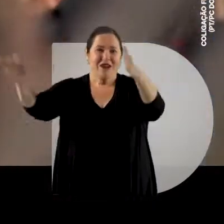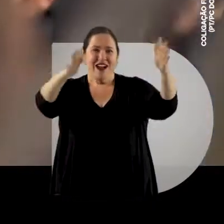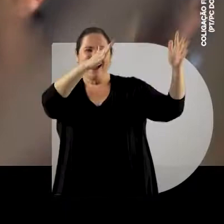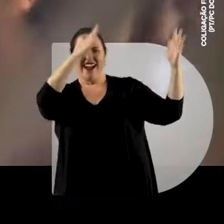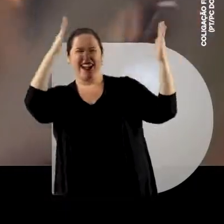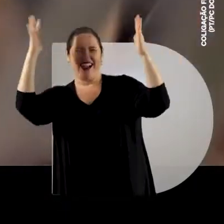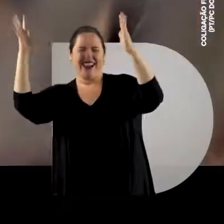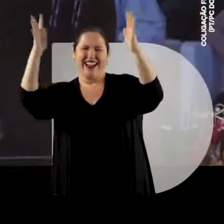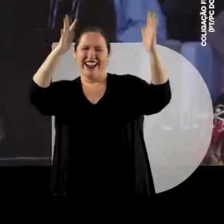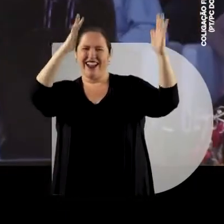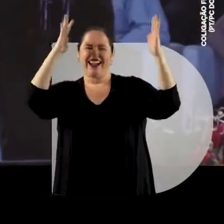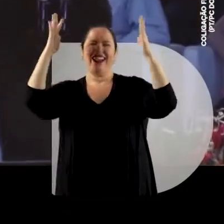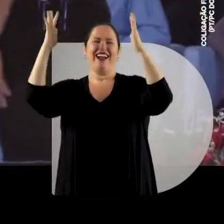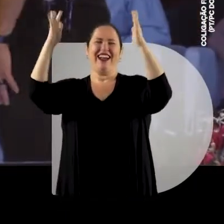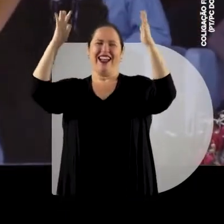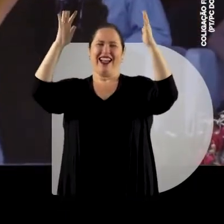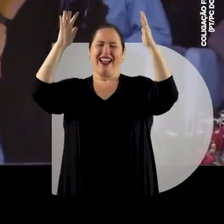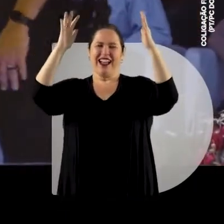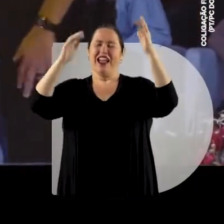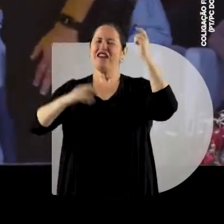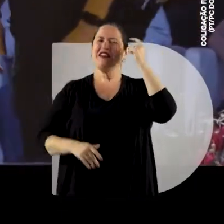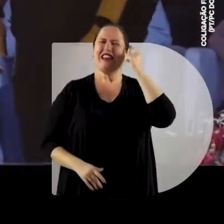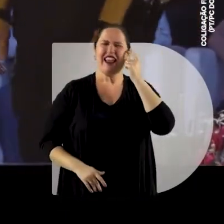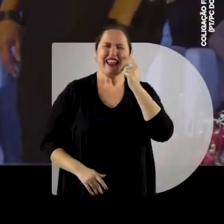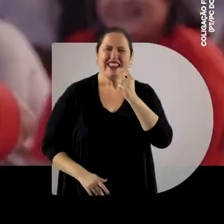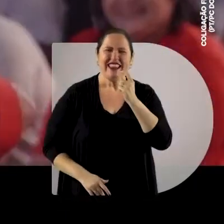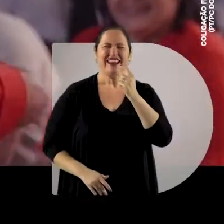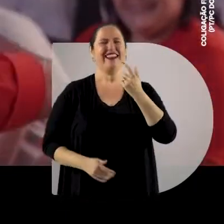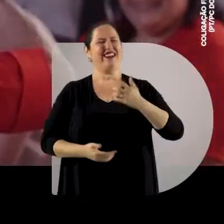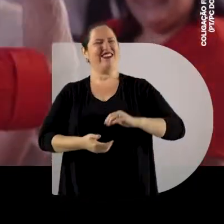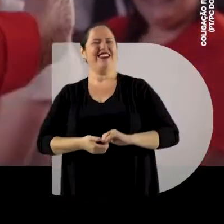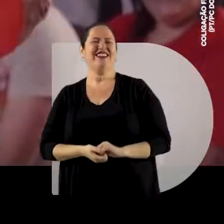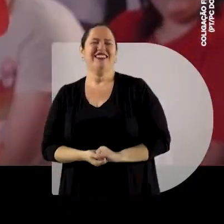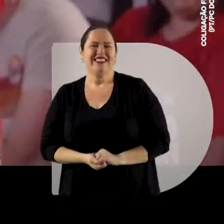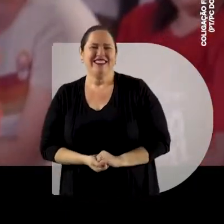gente! É ele, Danilo Cabral!